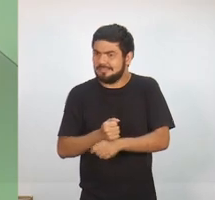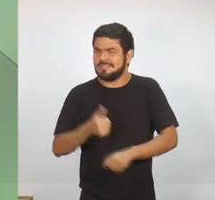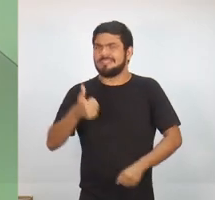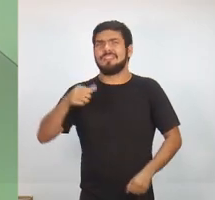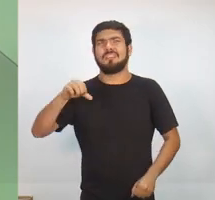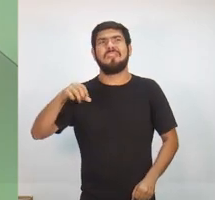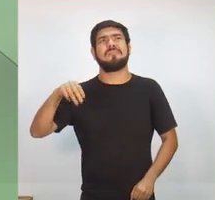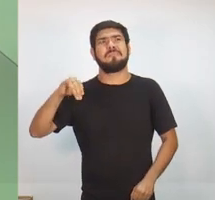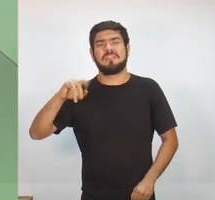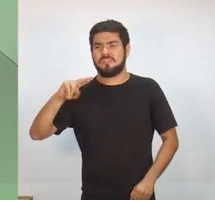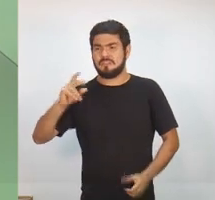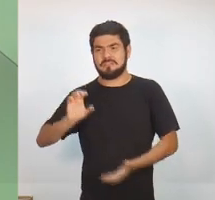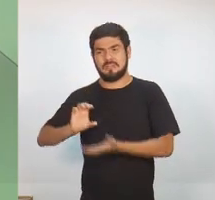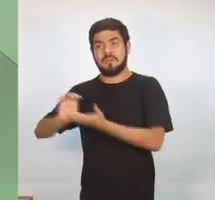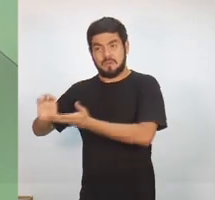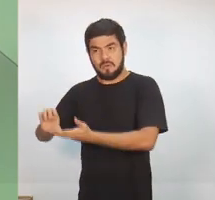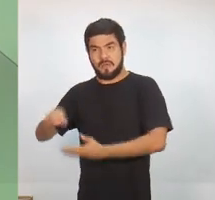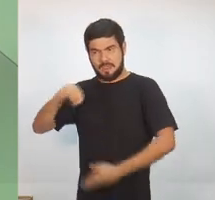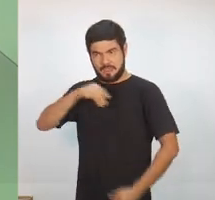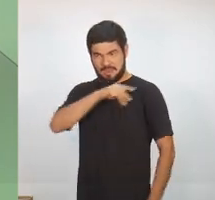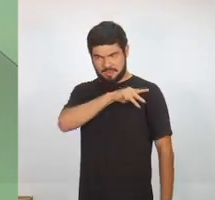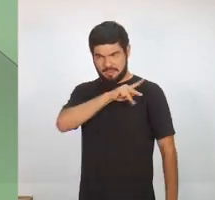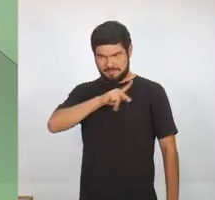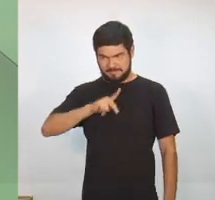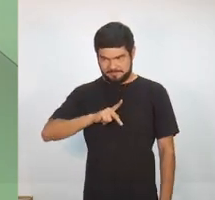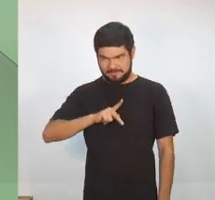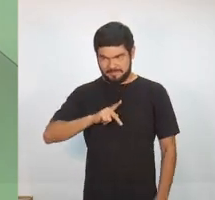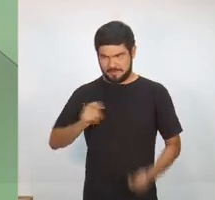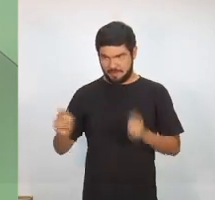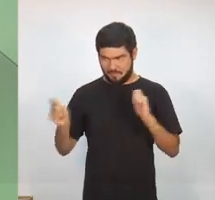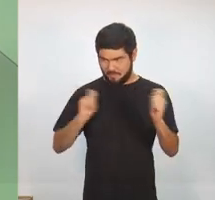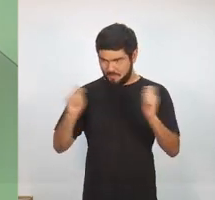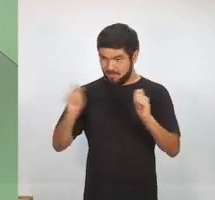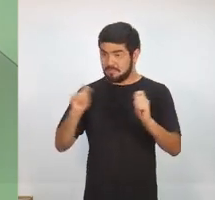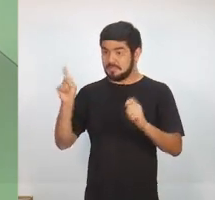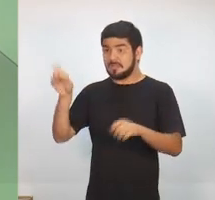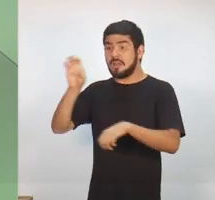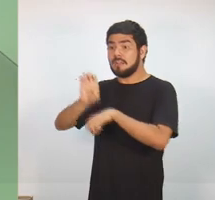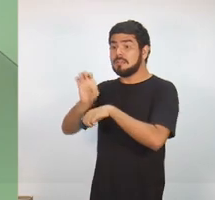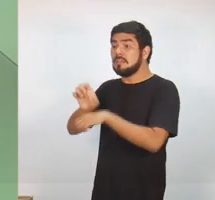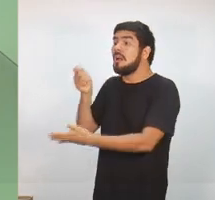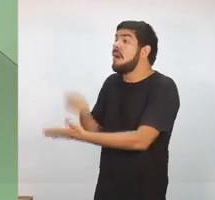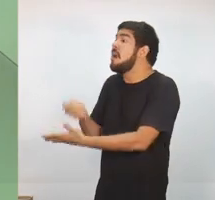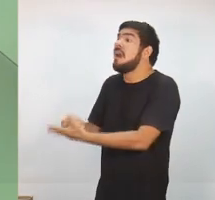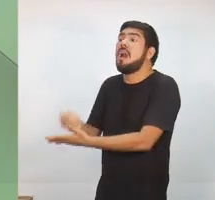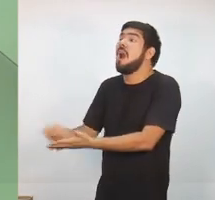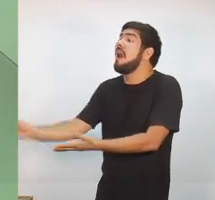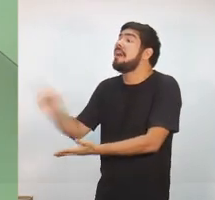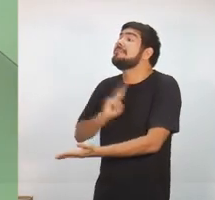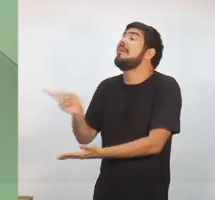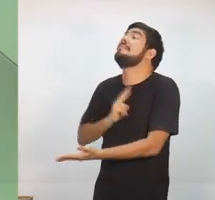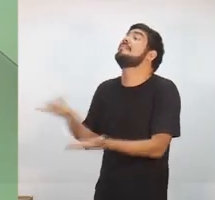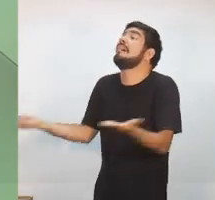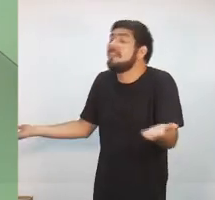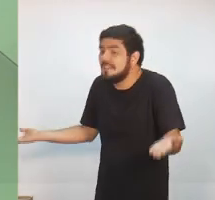o Ministério Público de Contas já moveu uma ação contra o Estado, obrigando o Estado a dar uma resposta sobre isso. E nós vamos